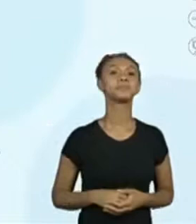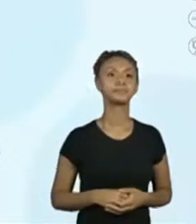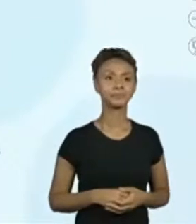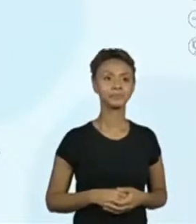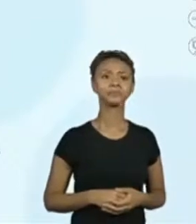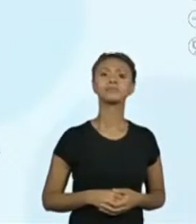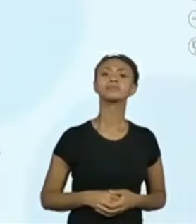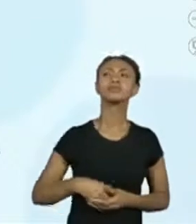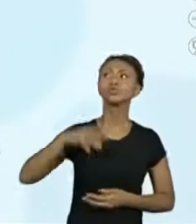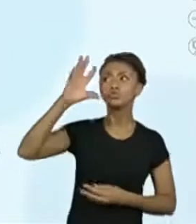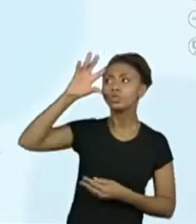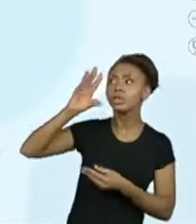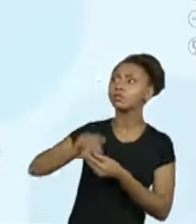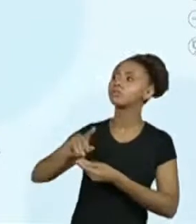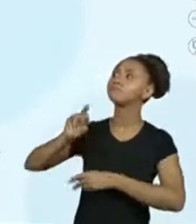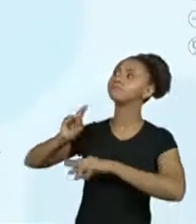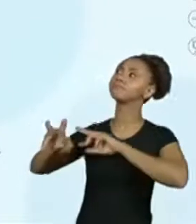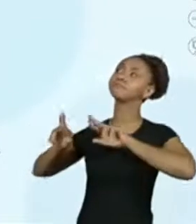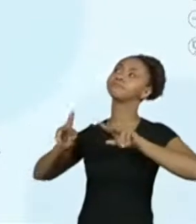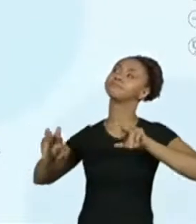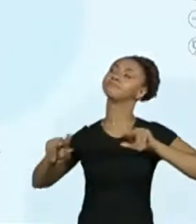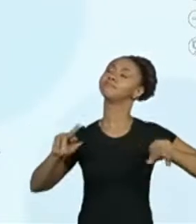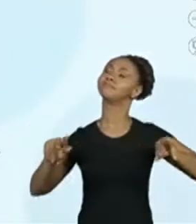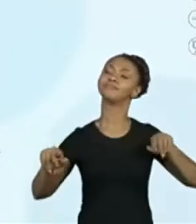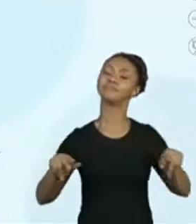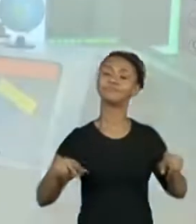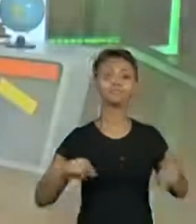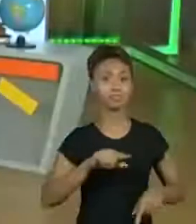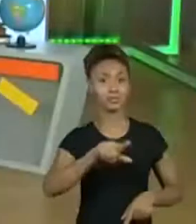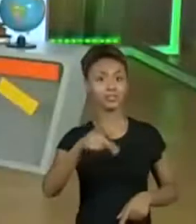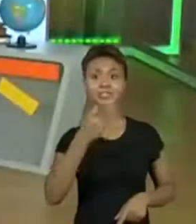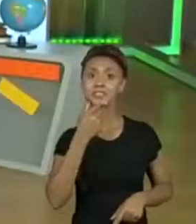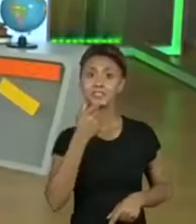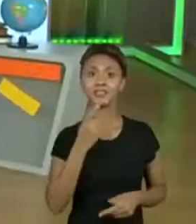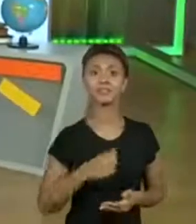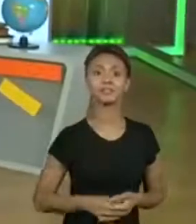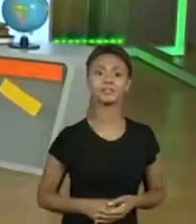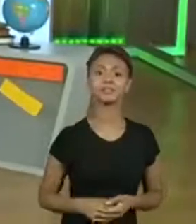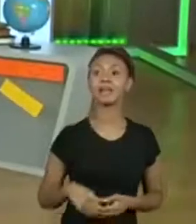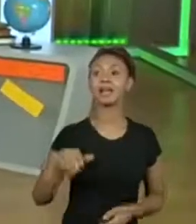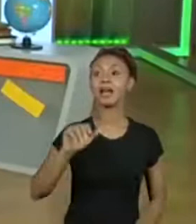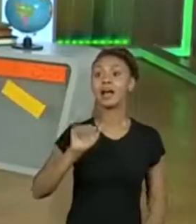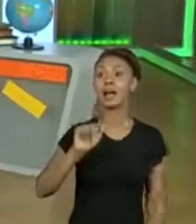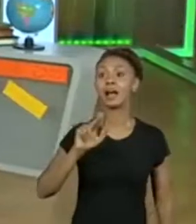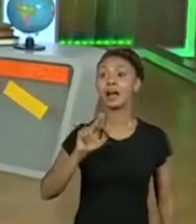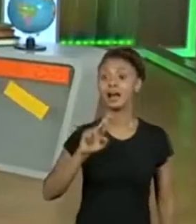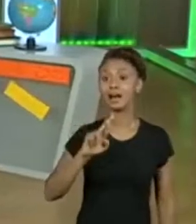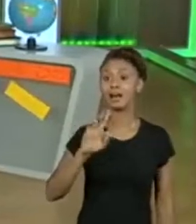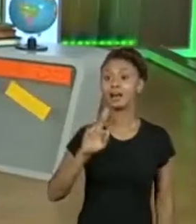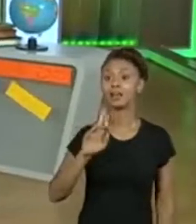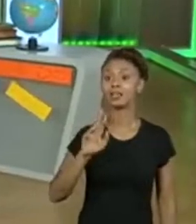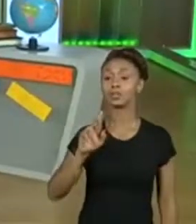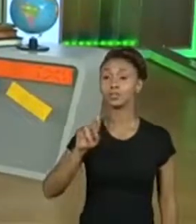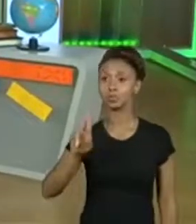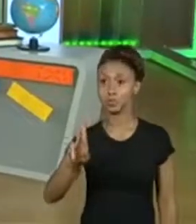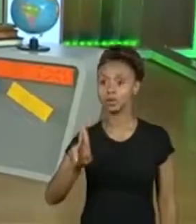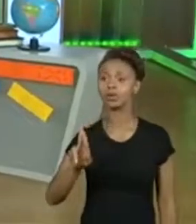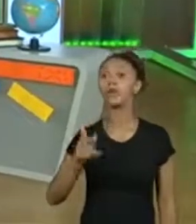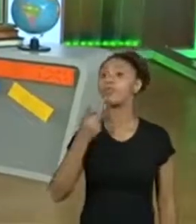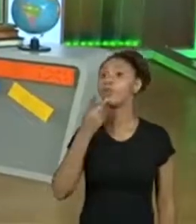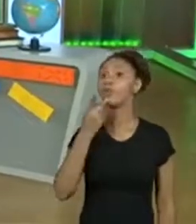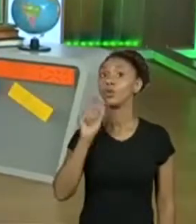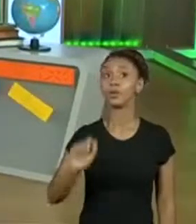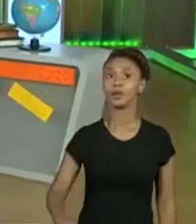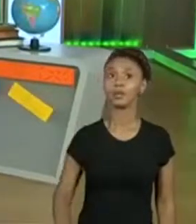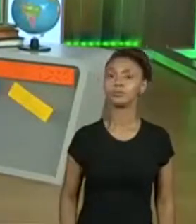Várias interpretações numéricas. Assim como vocês falaram, o aluno Arthur, da professora Ellen, disse que